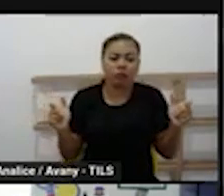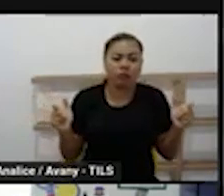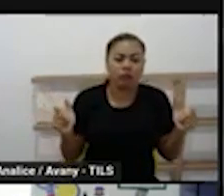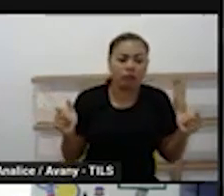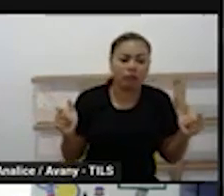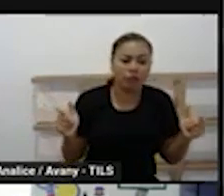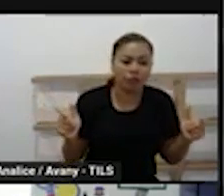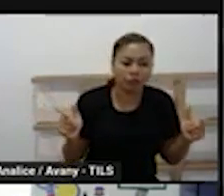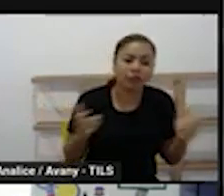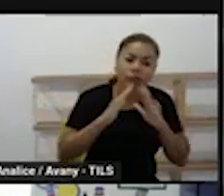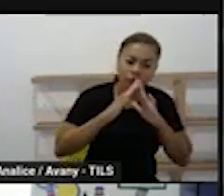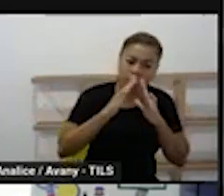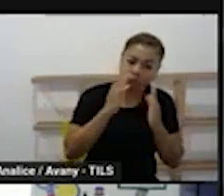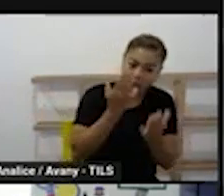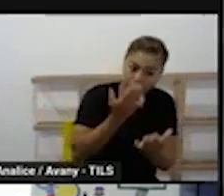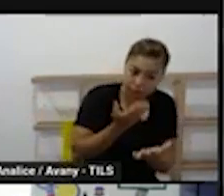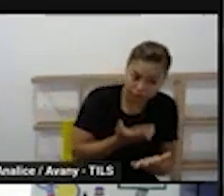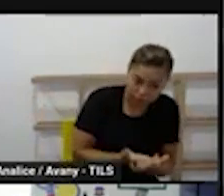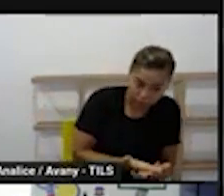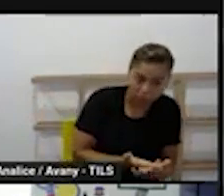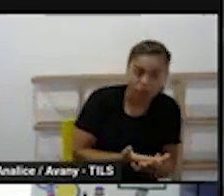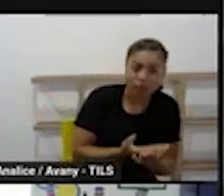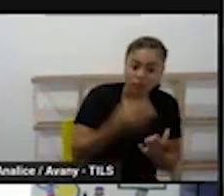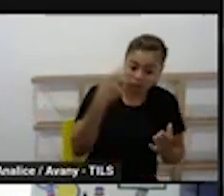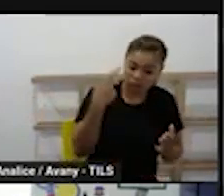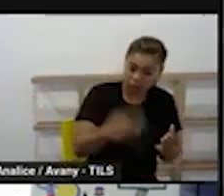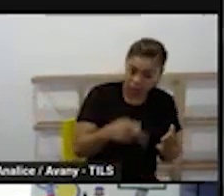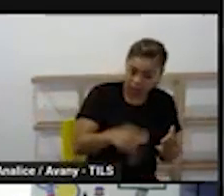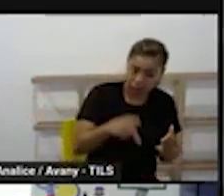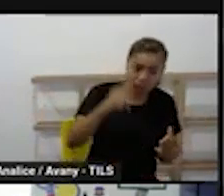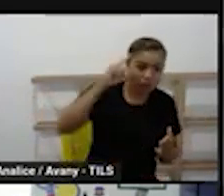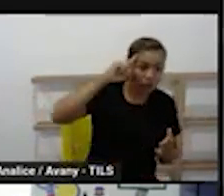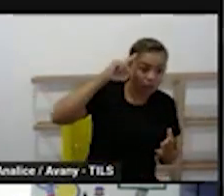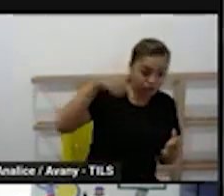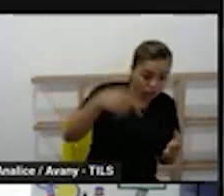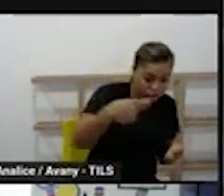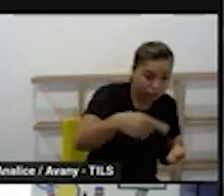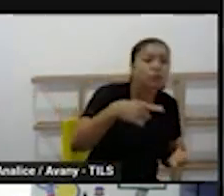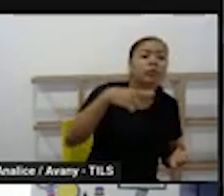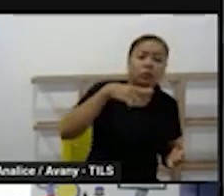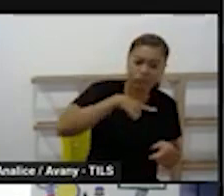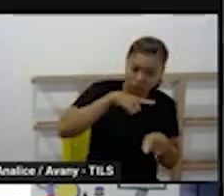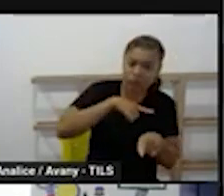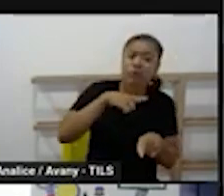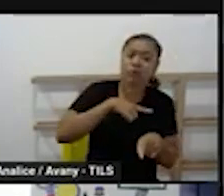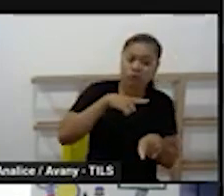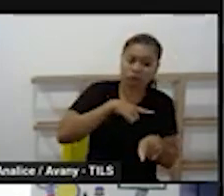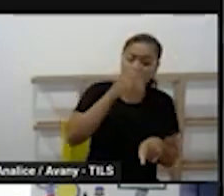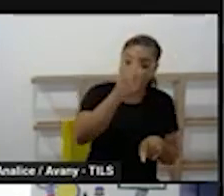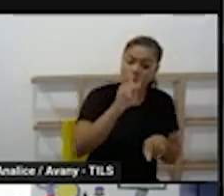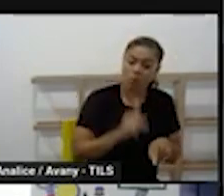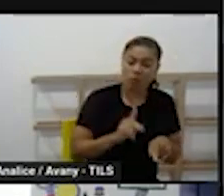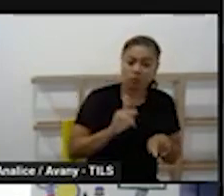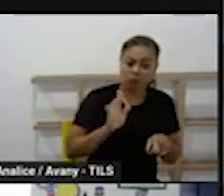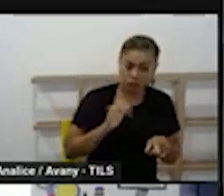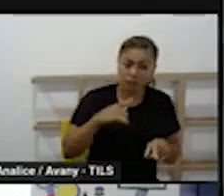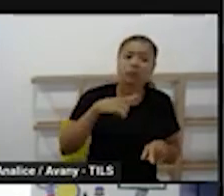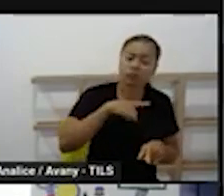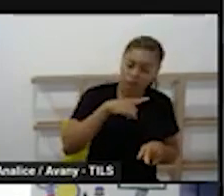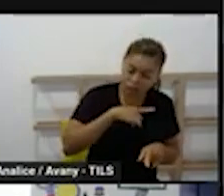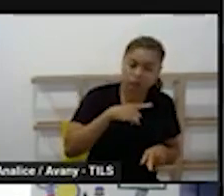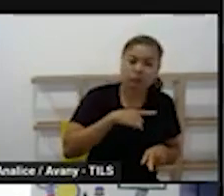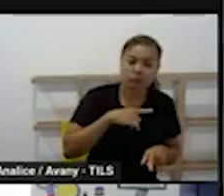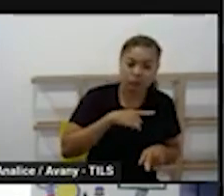a escola tem uma rotina que precisa ser cumprida a escola tem uma rotina de hora do